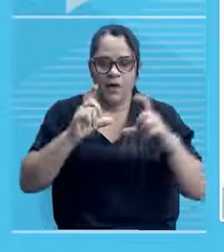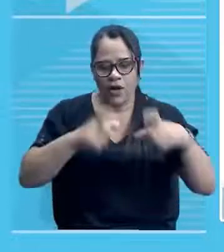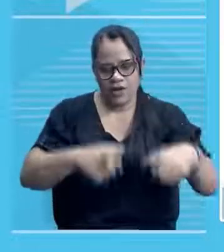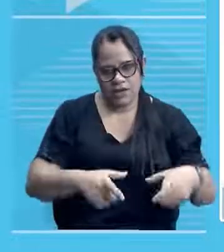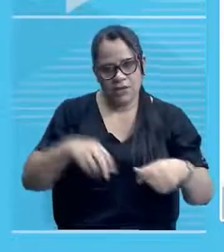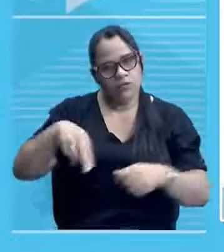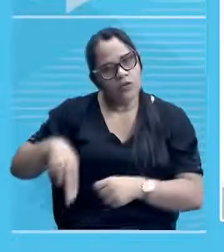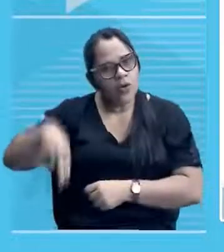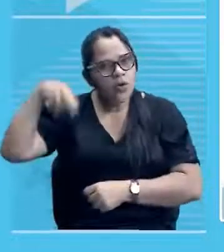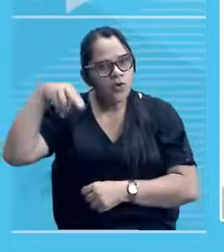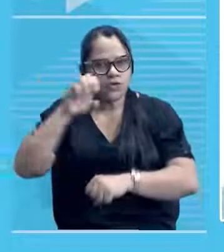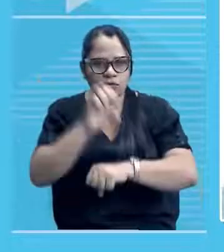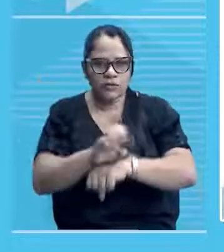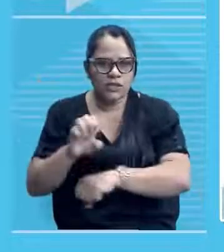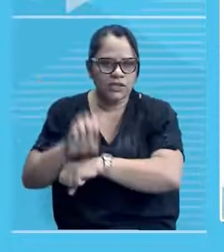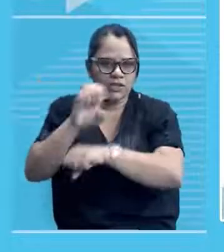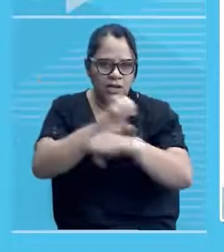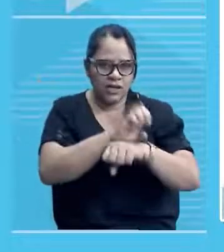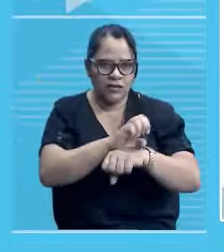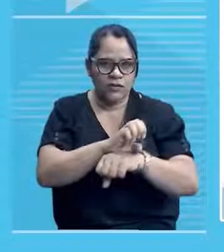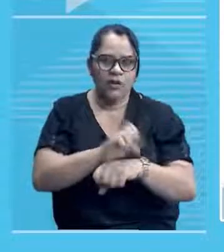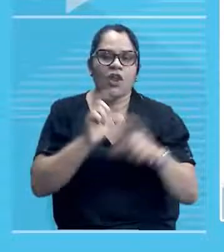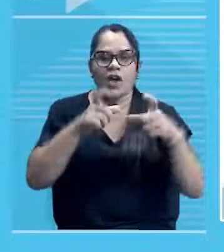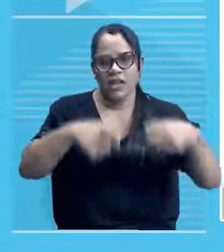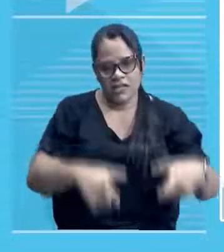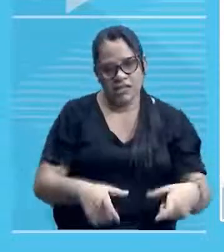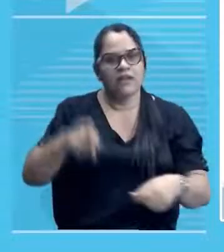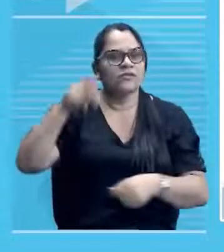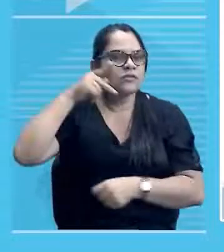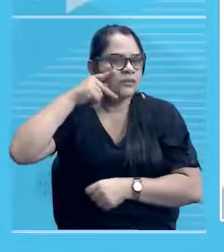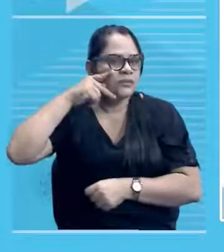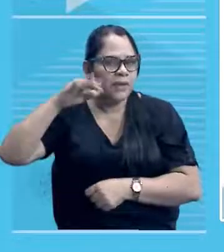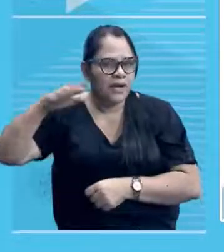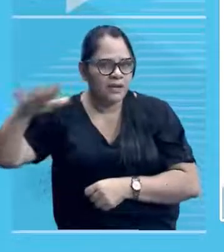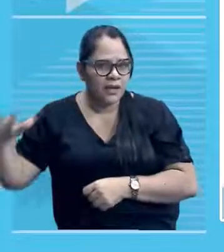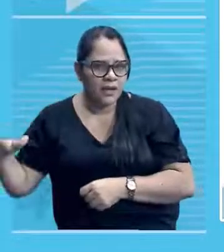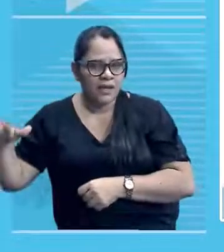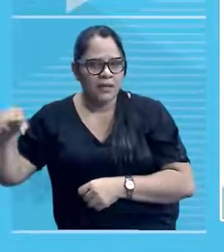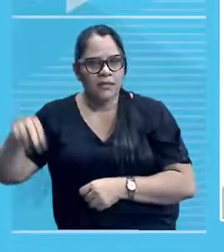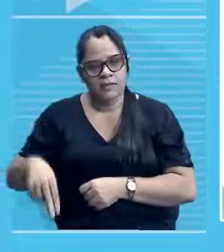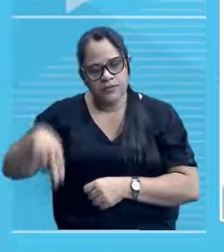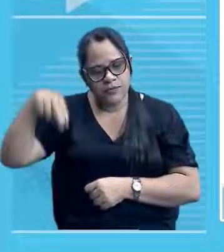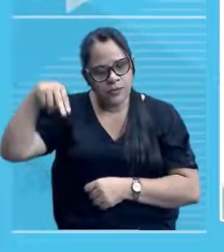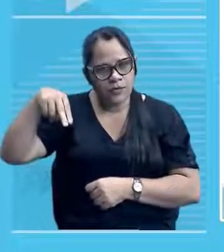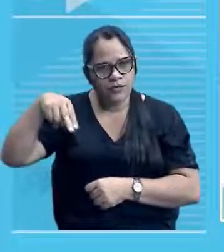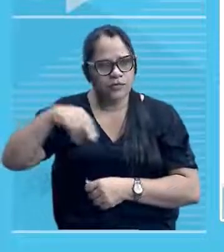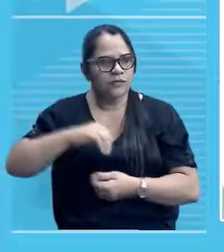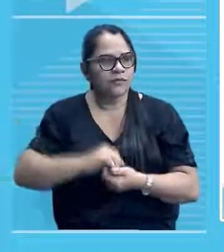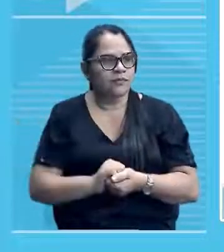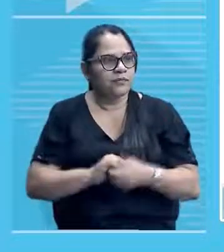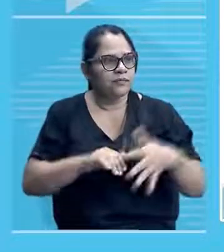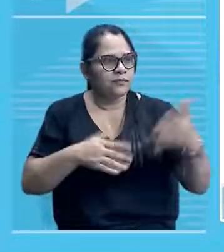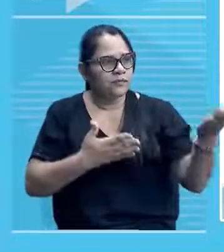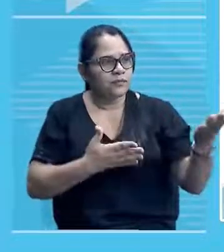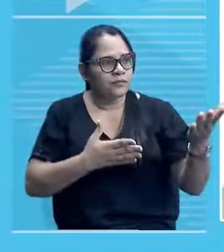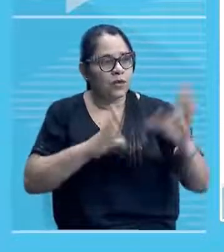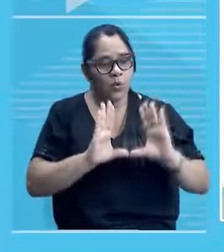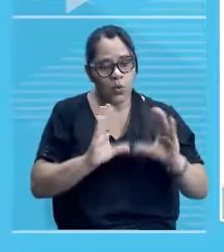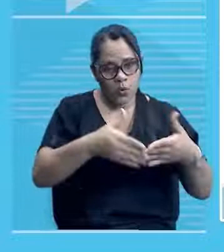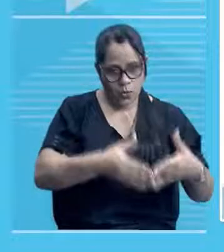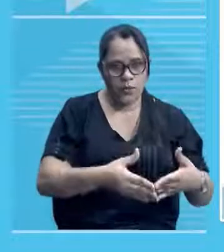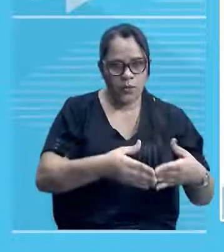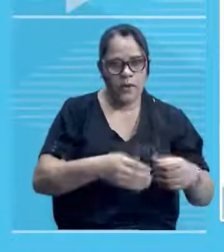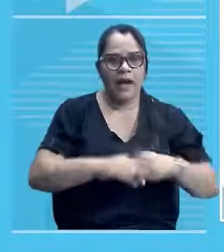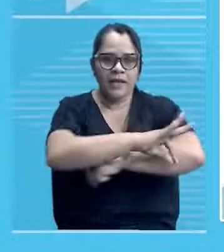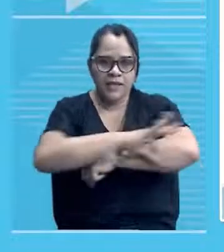Localizado lá em Parnaíba, na parte norte do nosso estado. O conjunto arquitetônico, né? Do